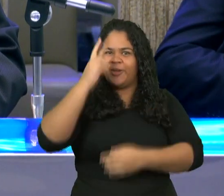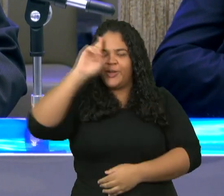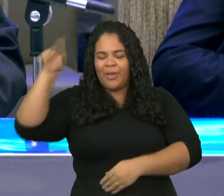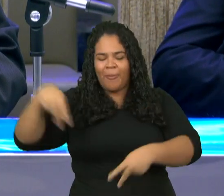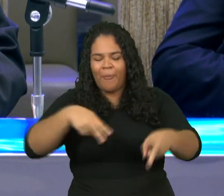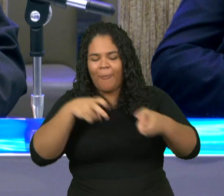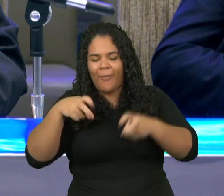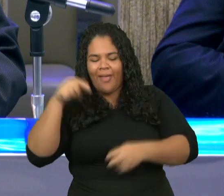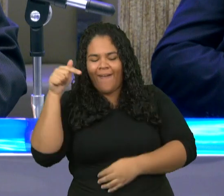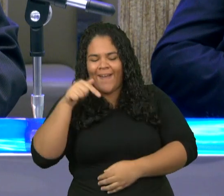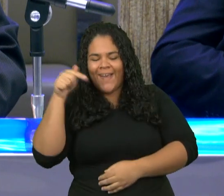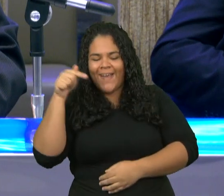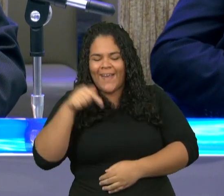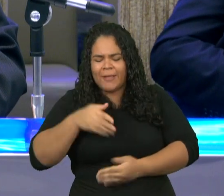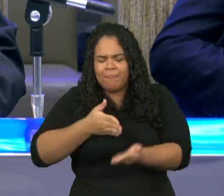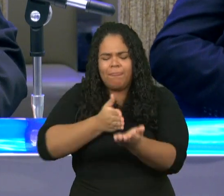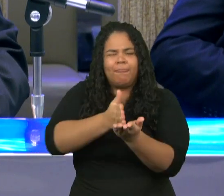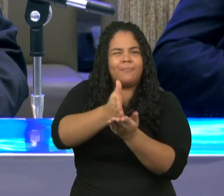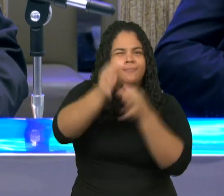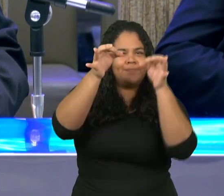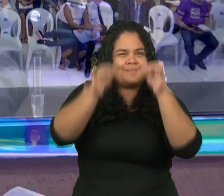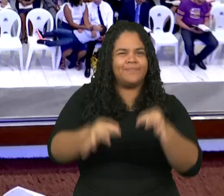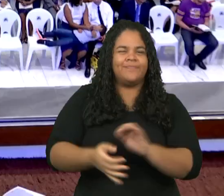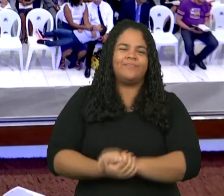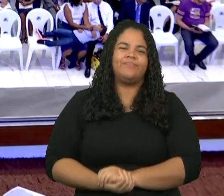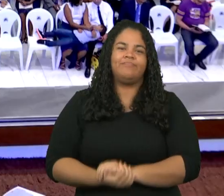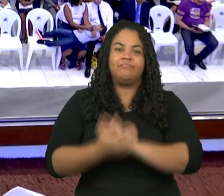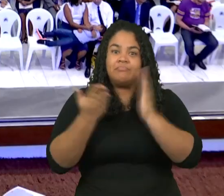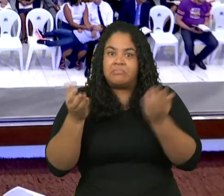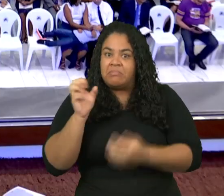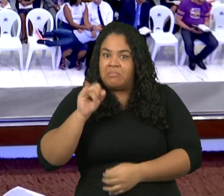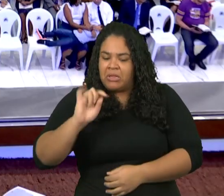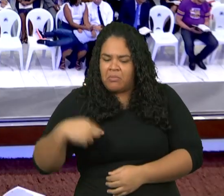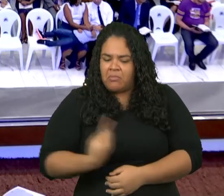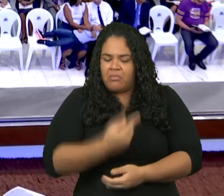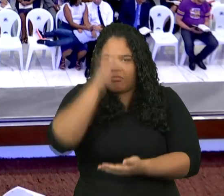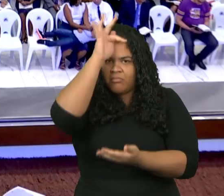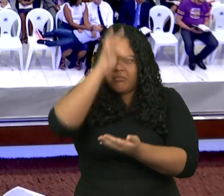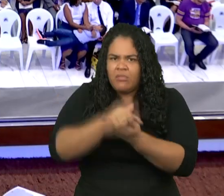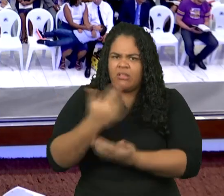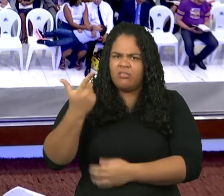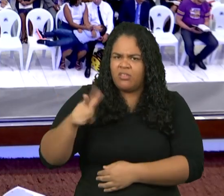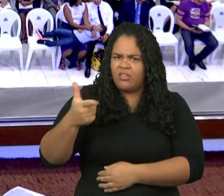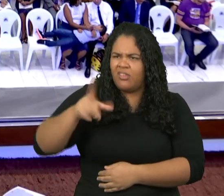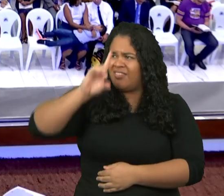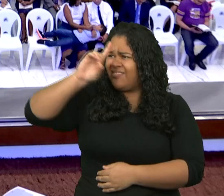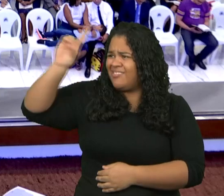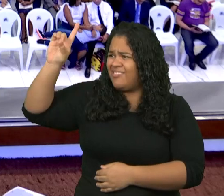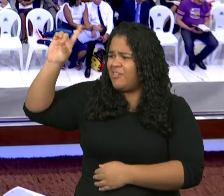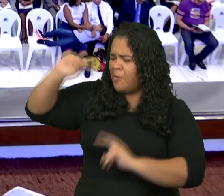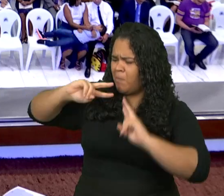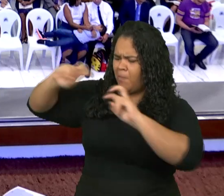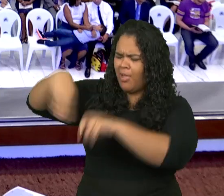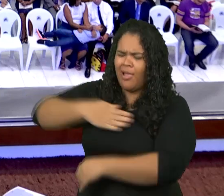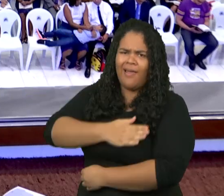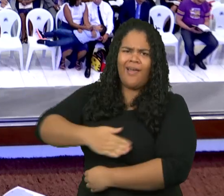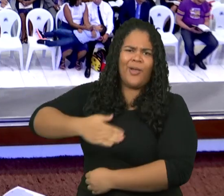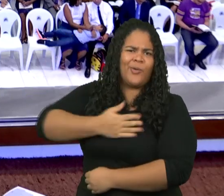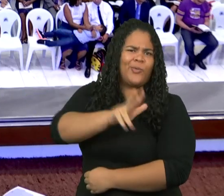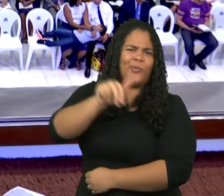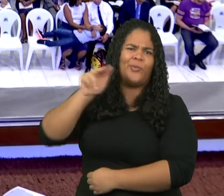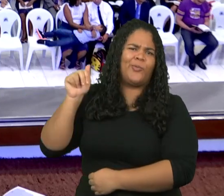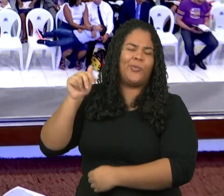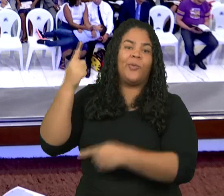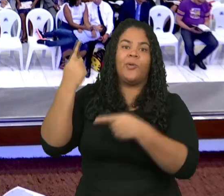agradara a Deus. Ora, sem fé é impossível agradar-lhe,